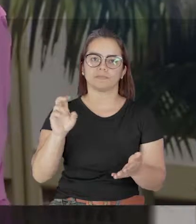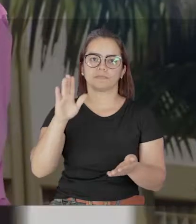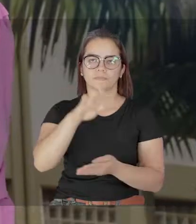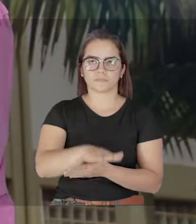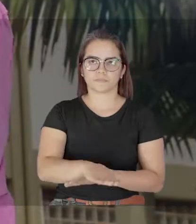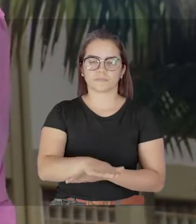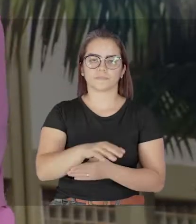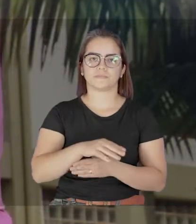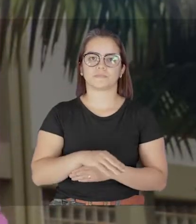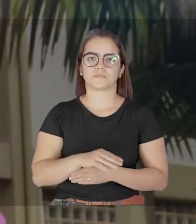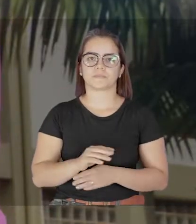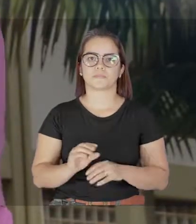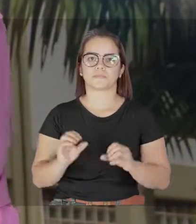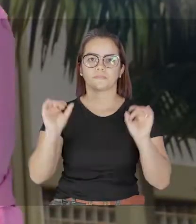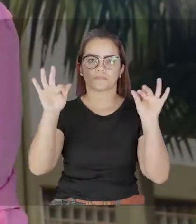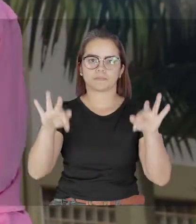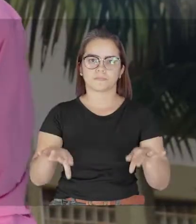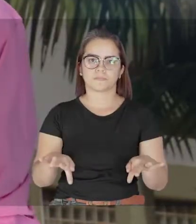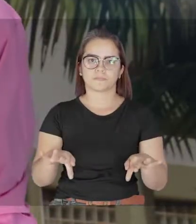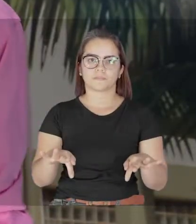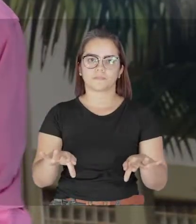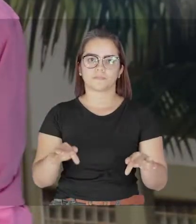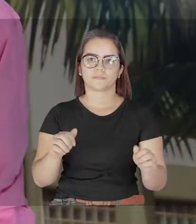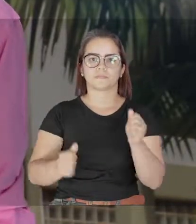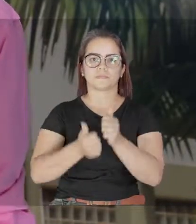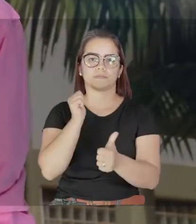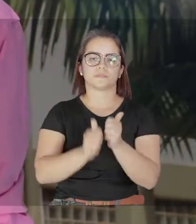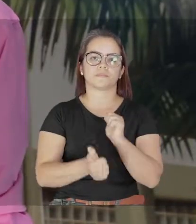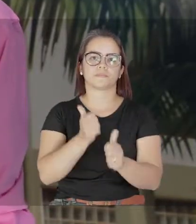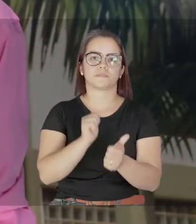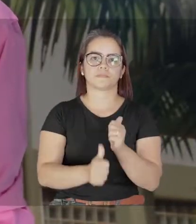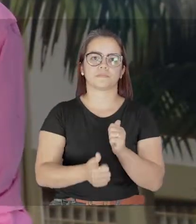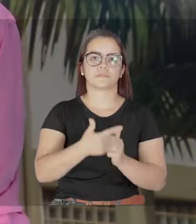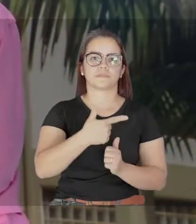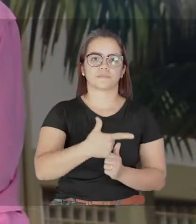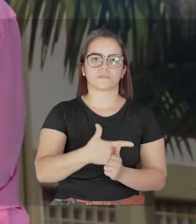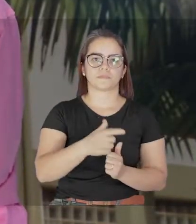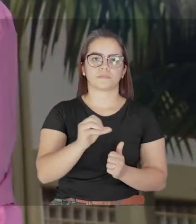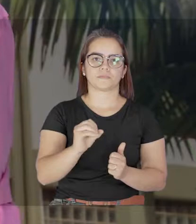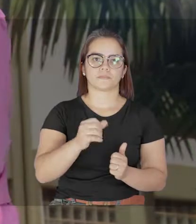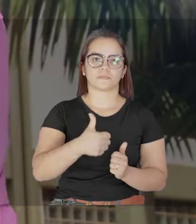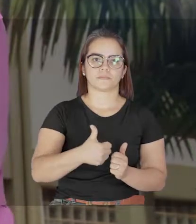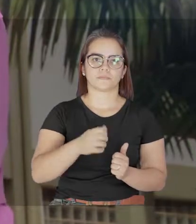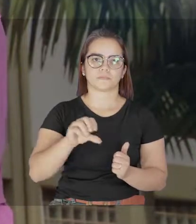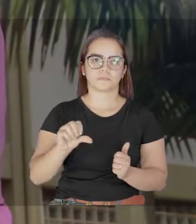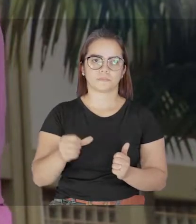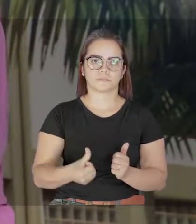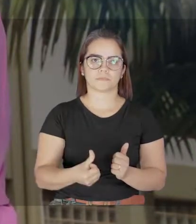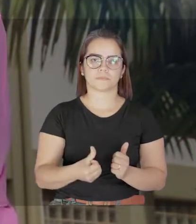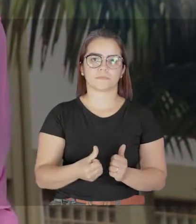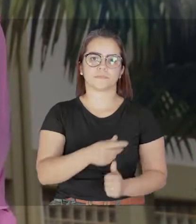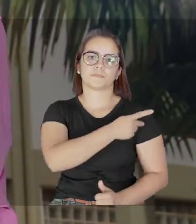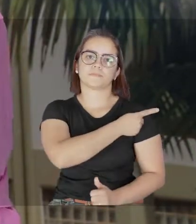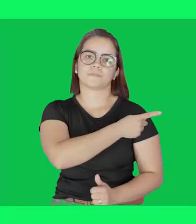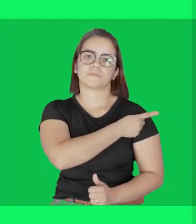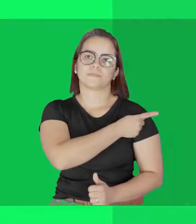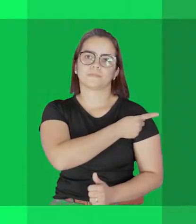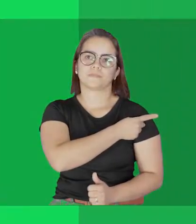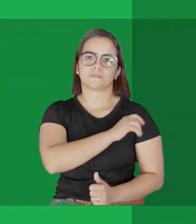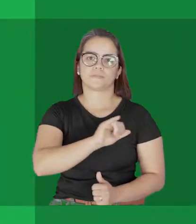E chega ao fim o Campeonato Rondoniense 2019. A final foi disputada pelo Vilhenense e pelo Giparaná.